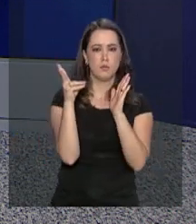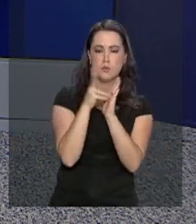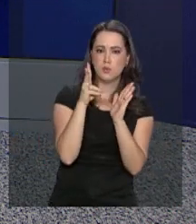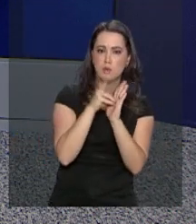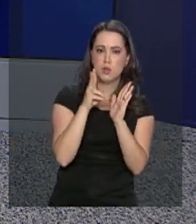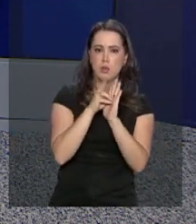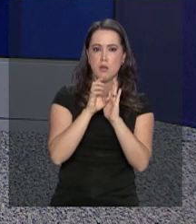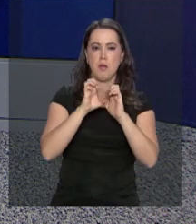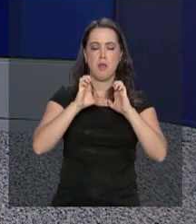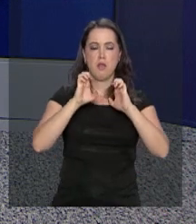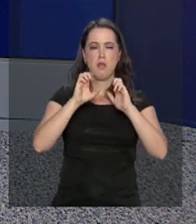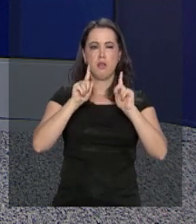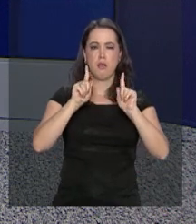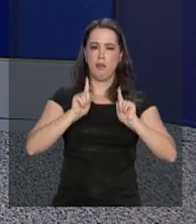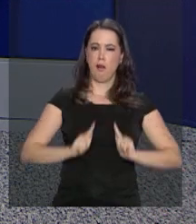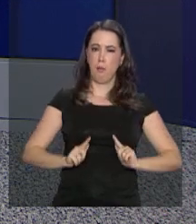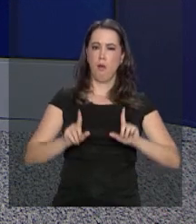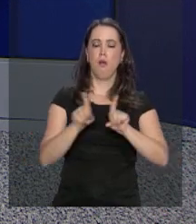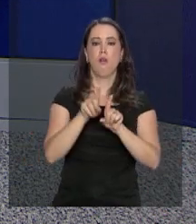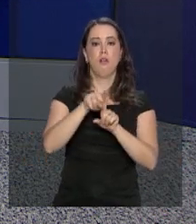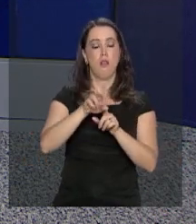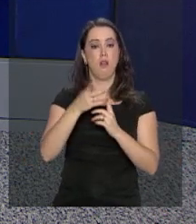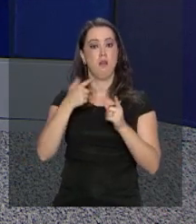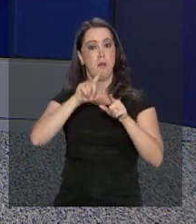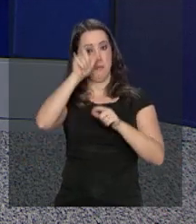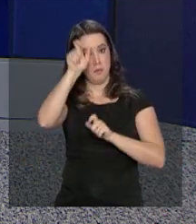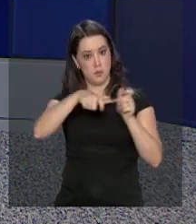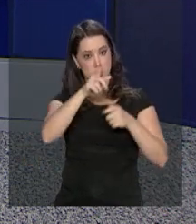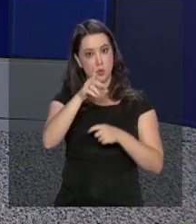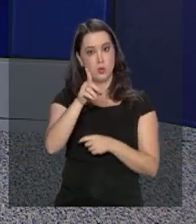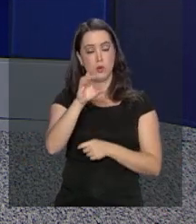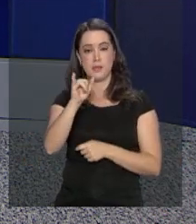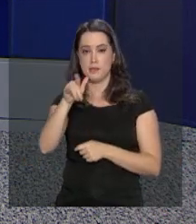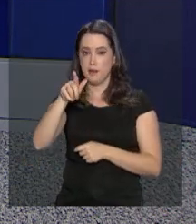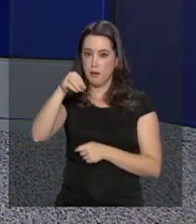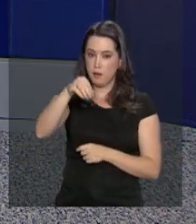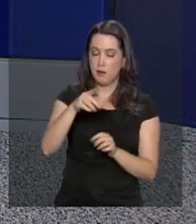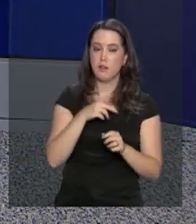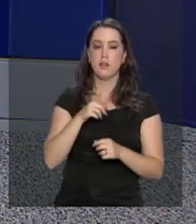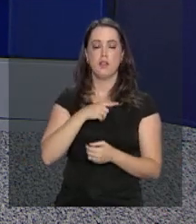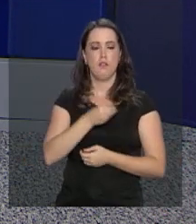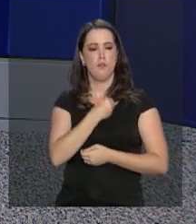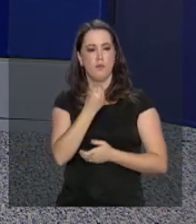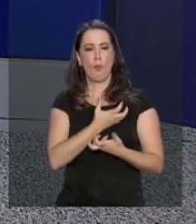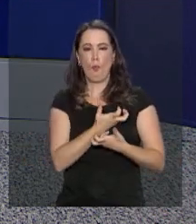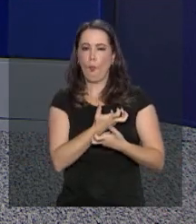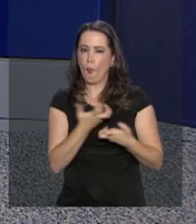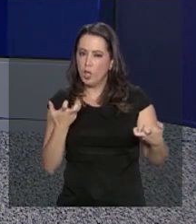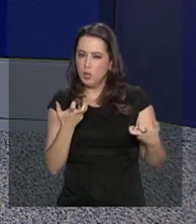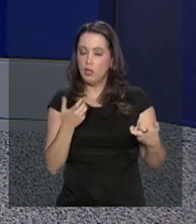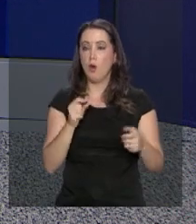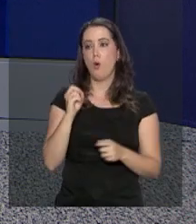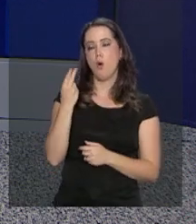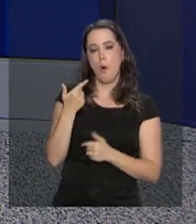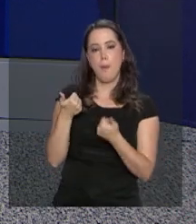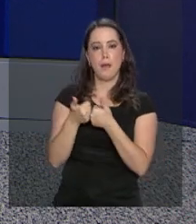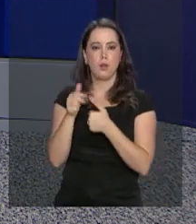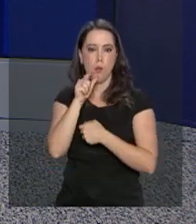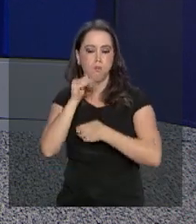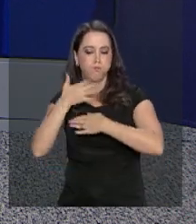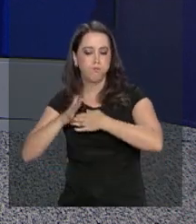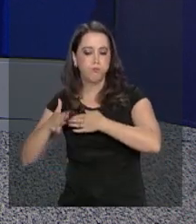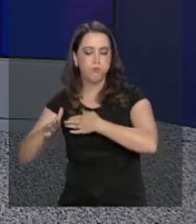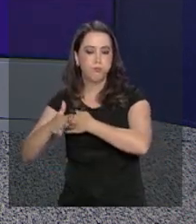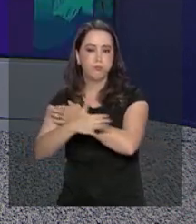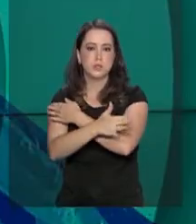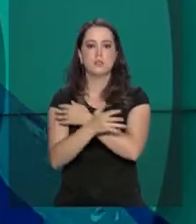população indígena, quilombola, cigana, moradores do semiárido, comunidades ribeirinhas e comunidades tradicionais.